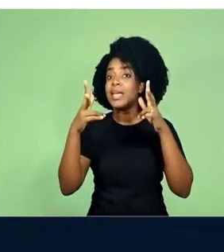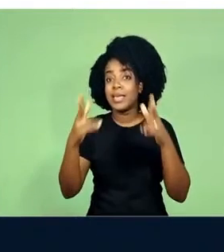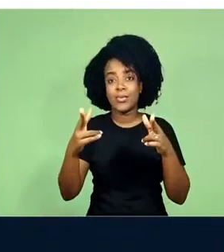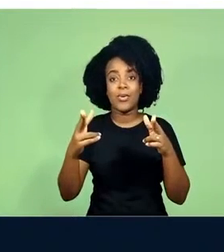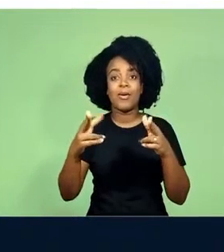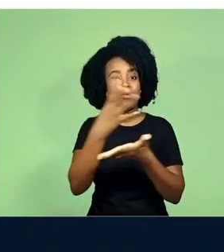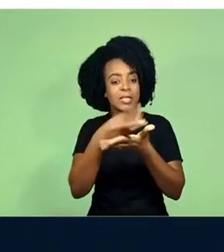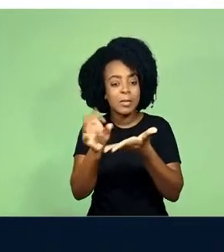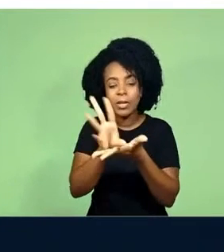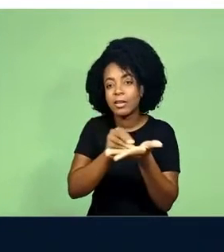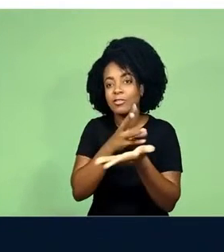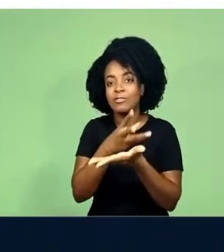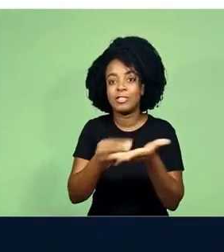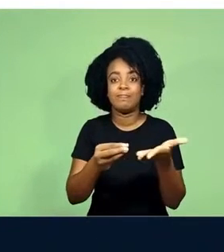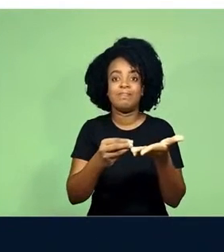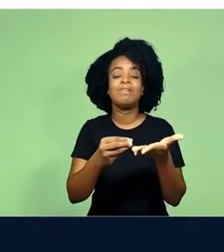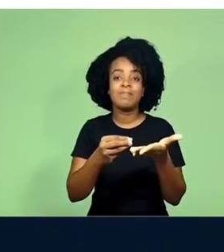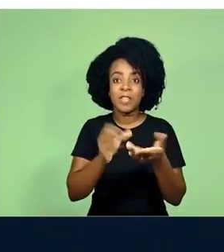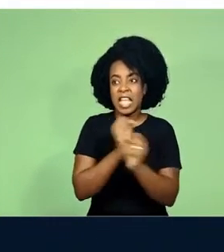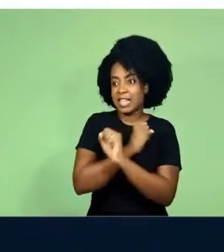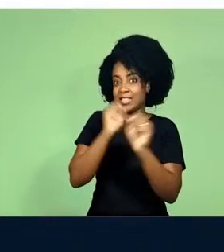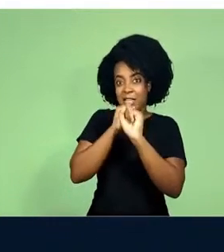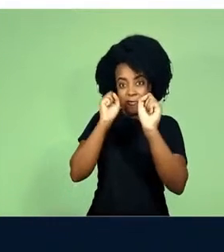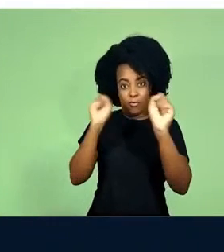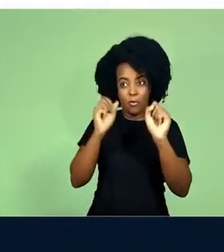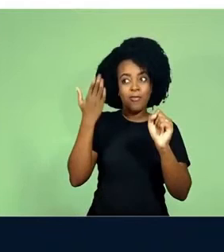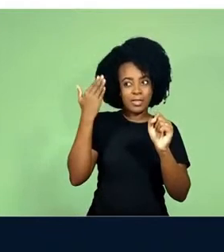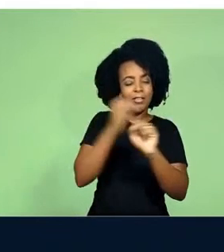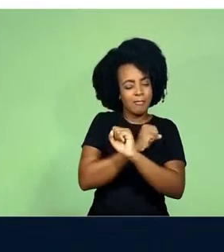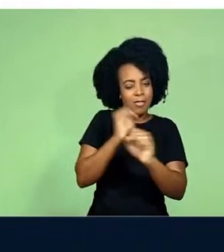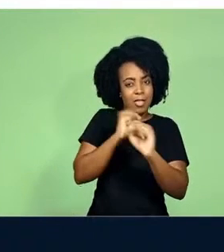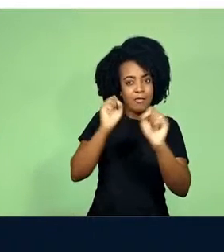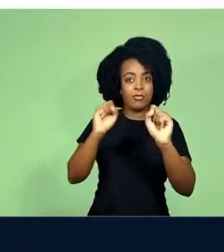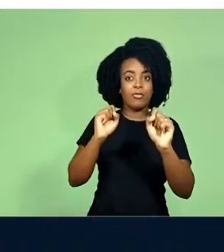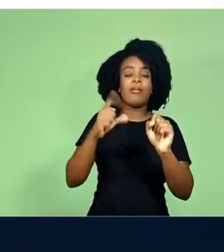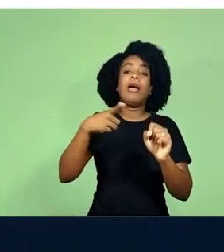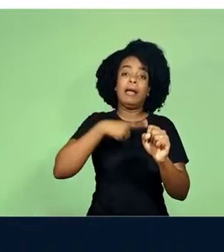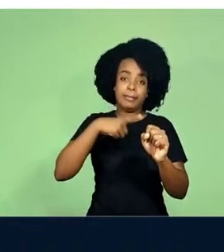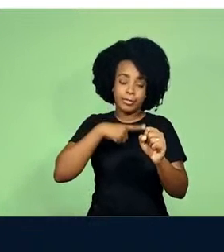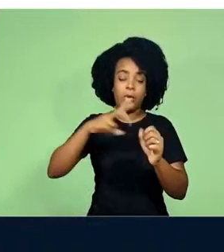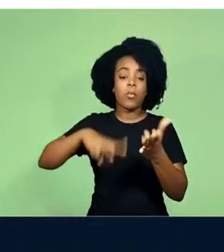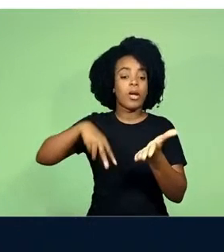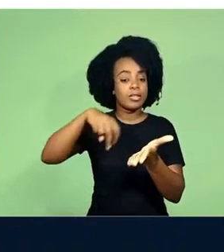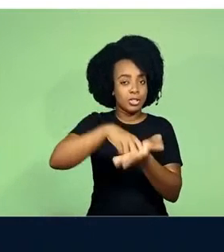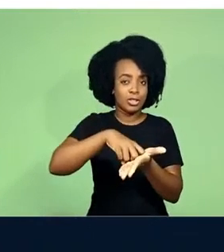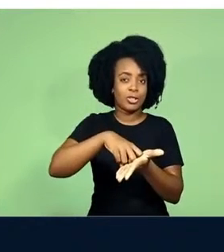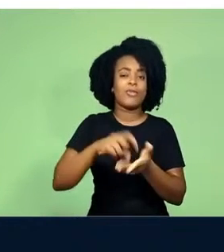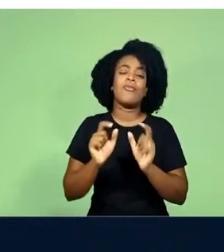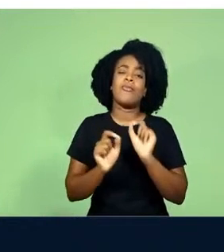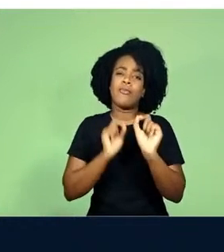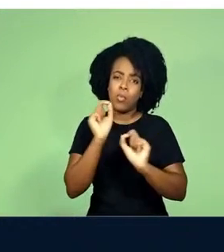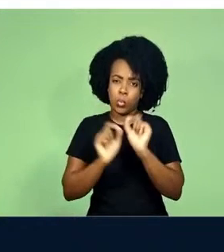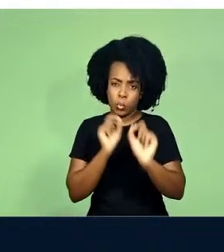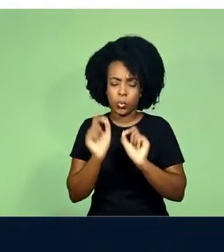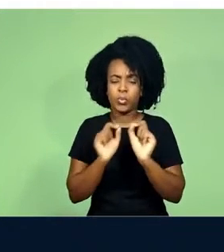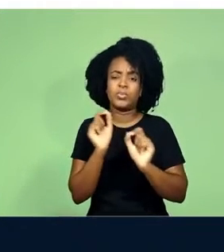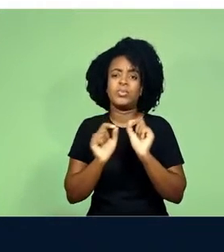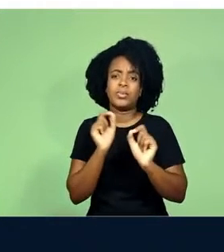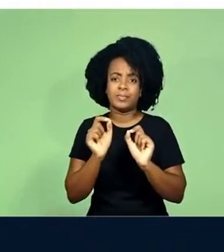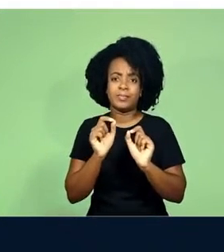Pela sua traição histórica, eles são condenados a viverem